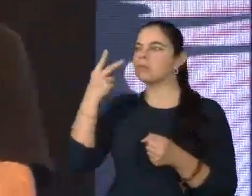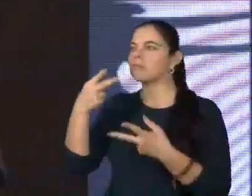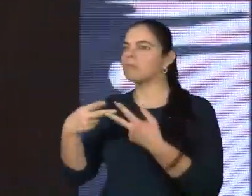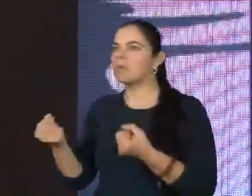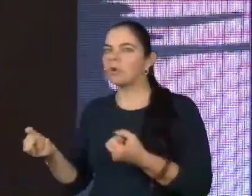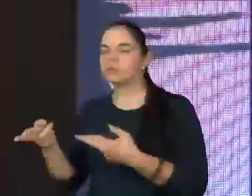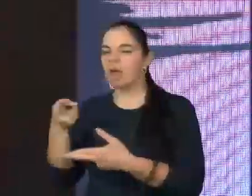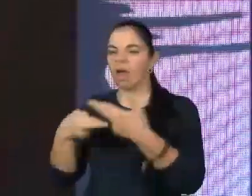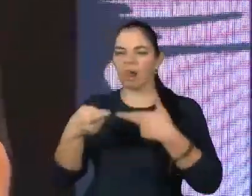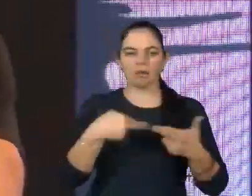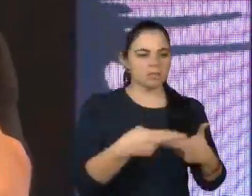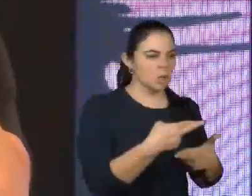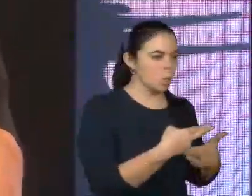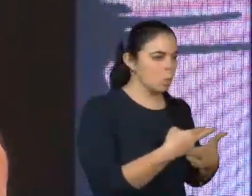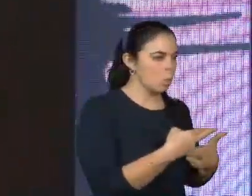relação mercantil,